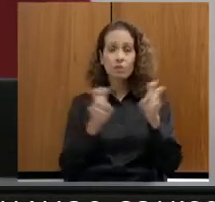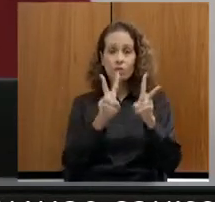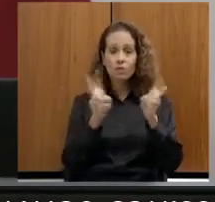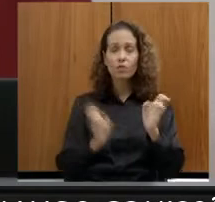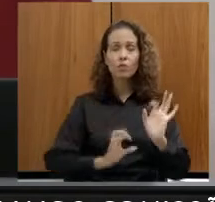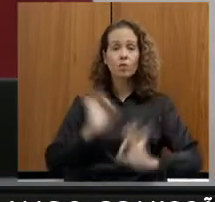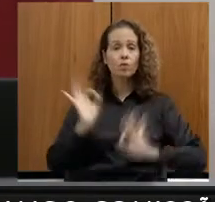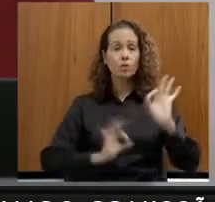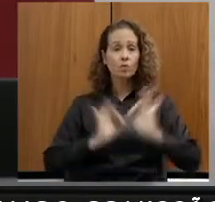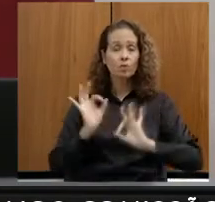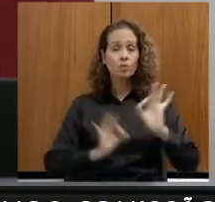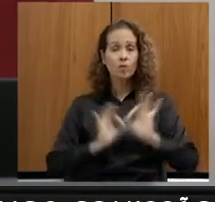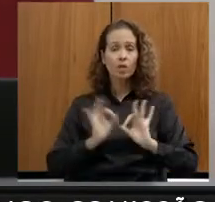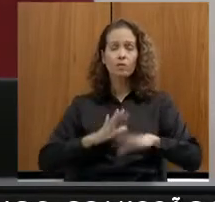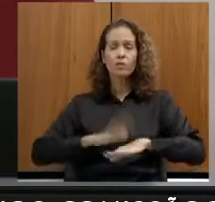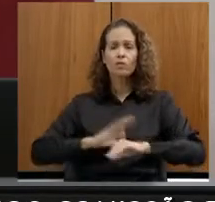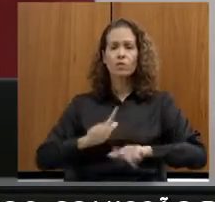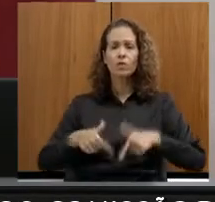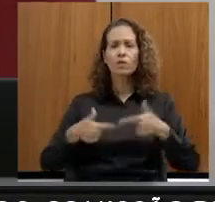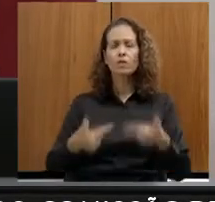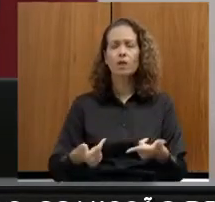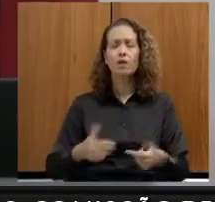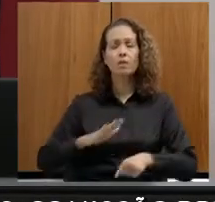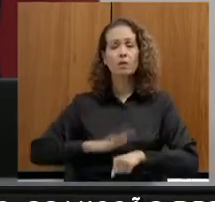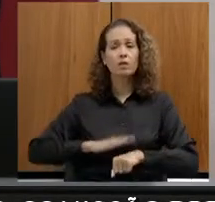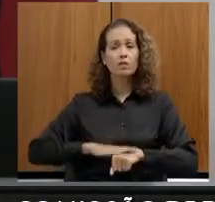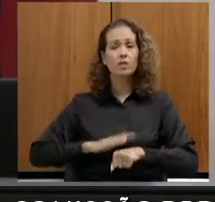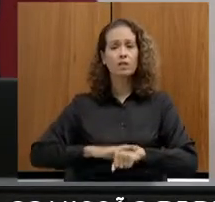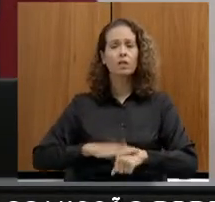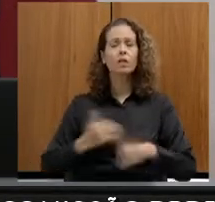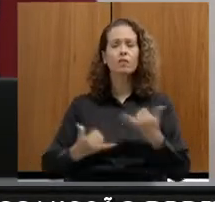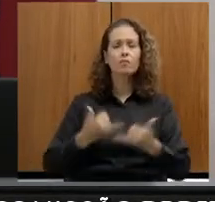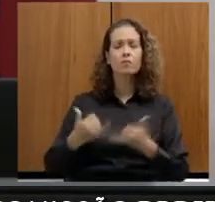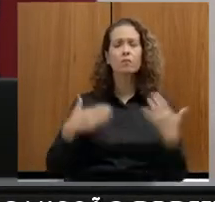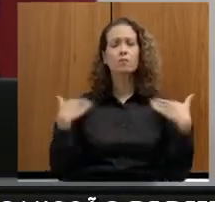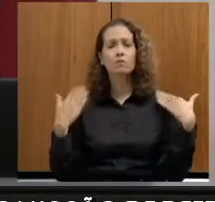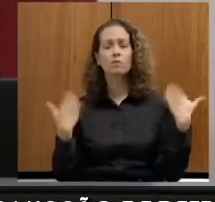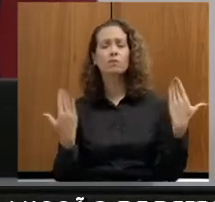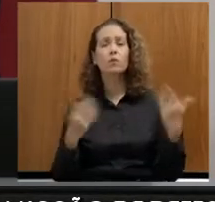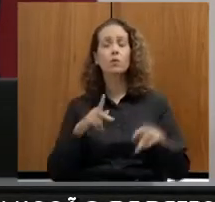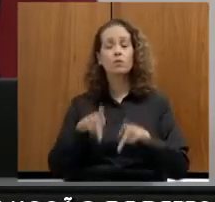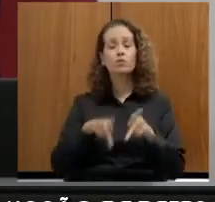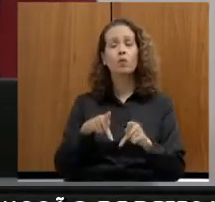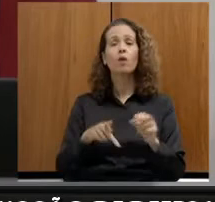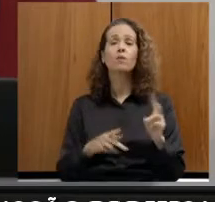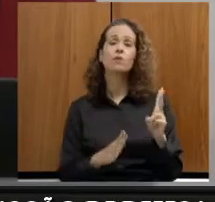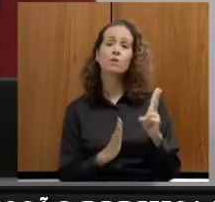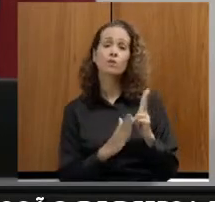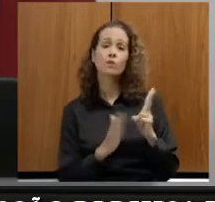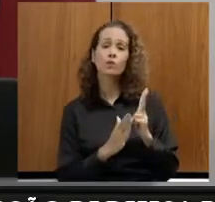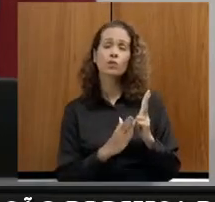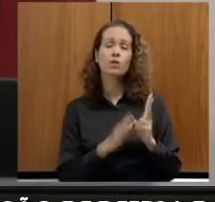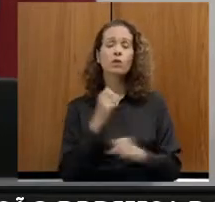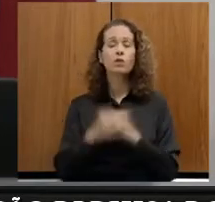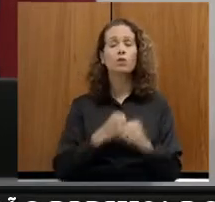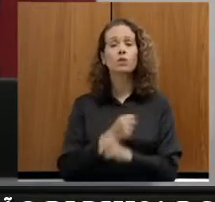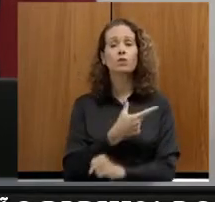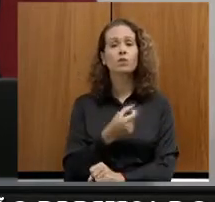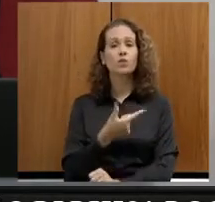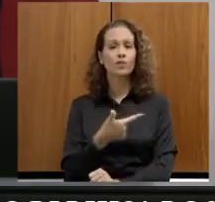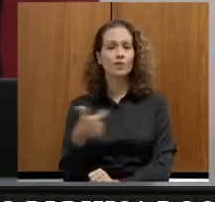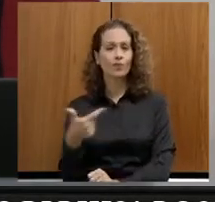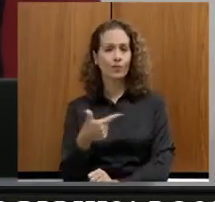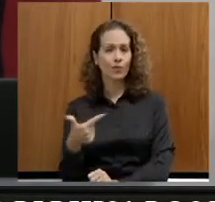o plano de ação para a realização dos Jogos dos Povos Indígenas em 2022, tendo em vista